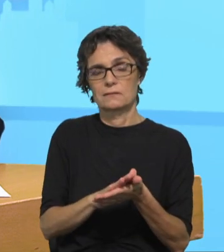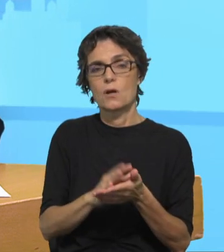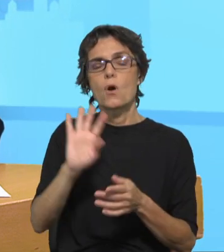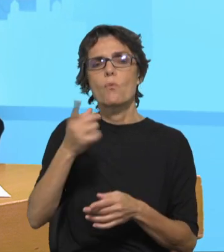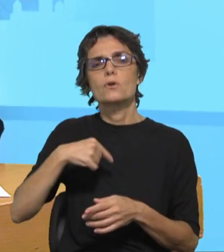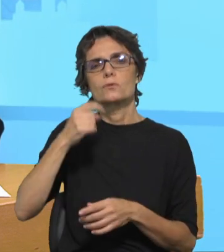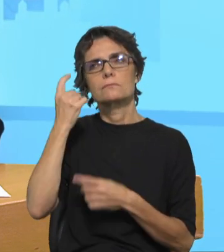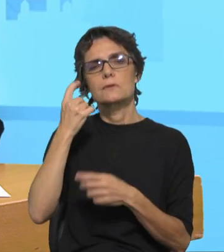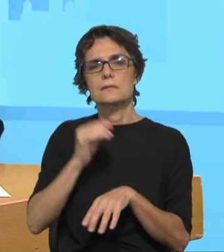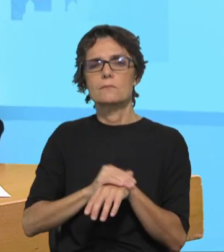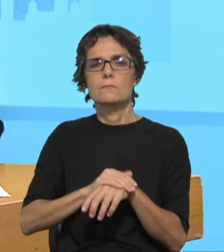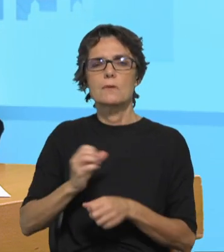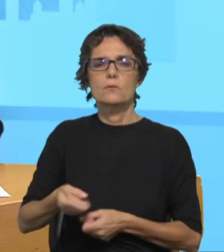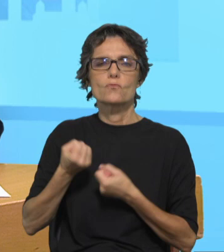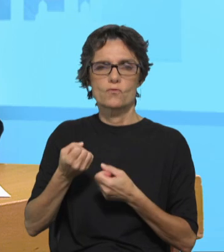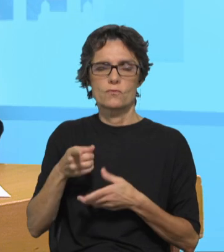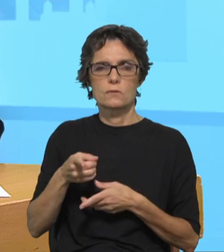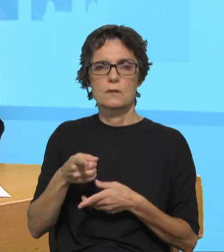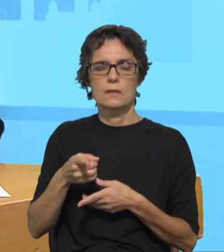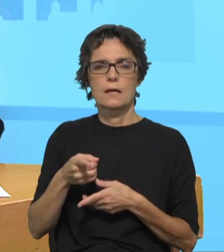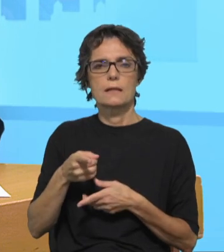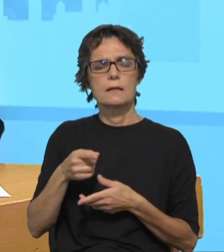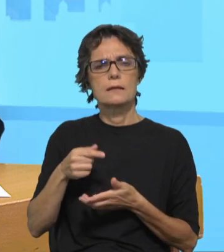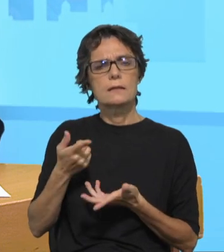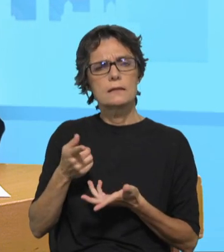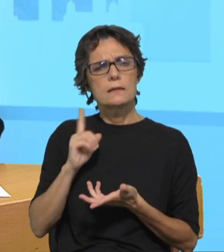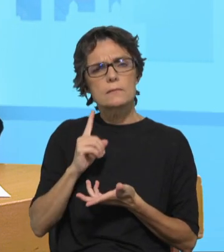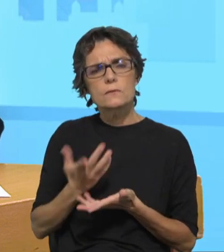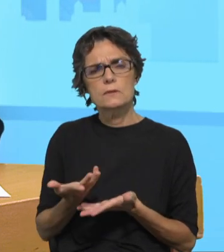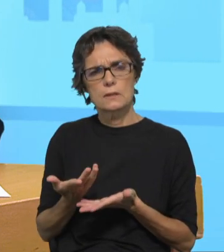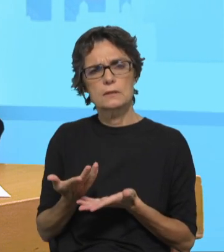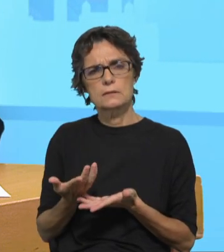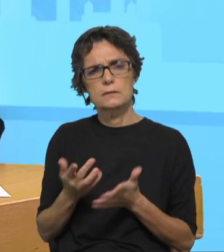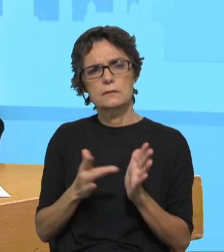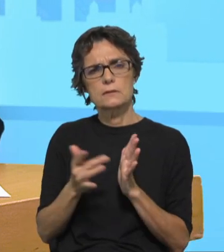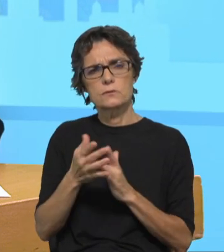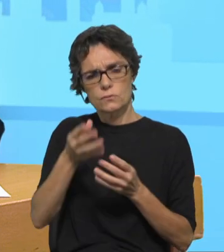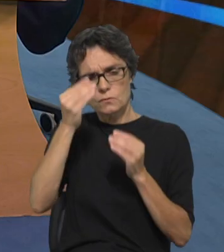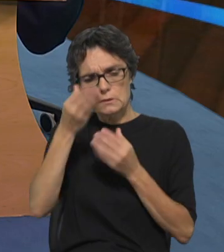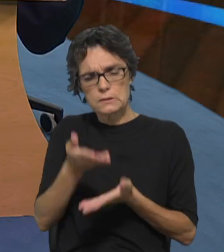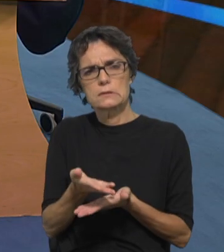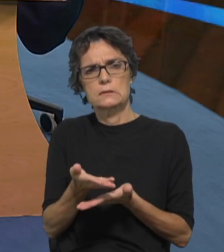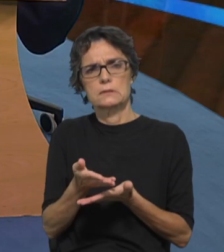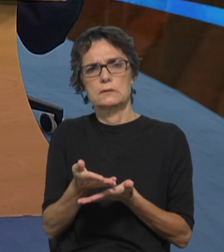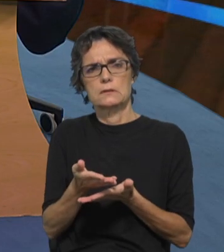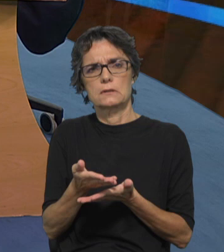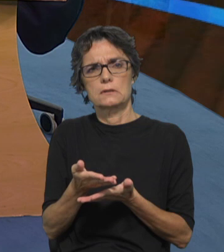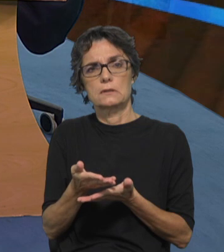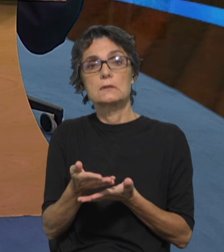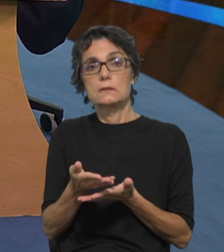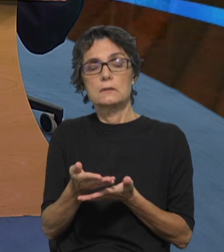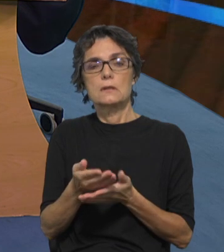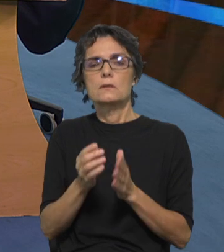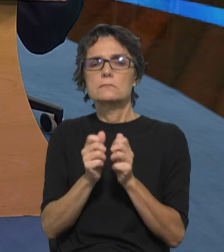deve ser tão exigente que na oração que Jesus ensina, não é? Ela termina exatamente